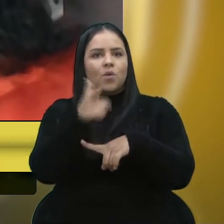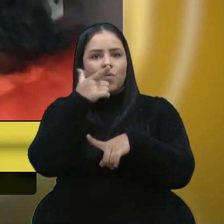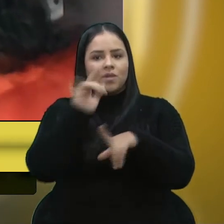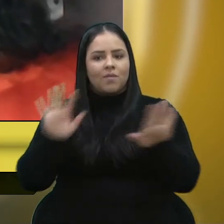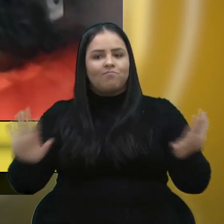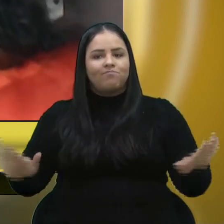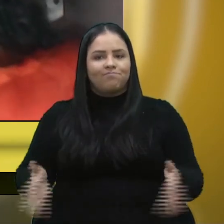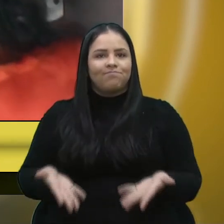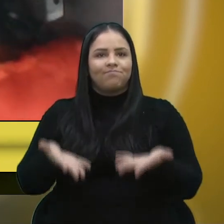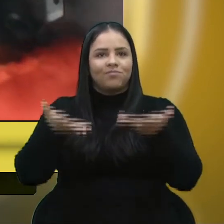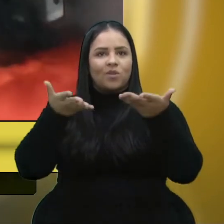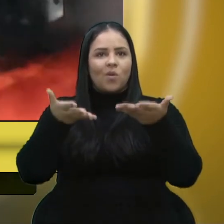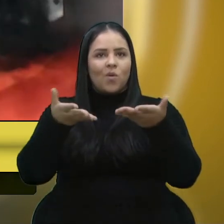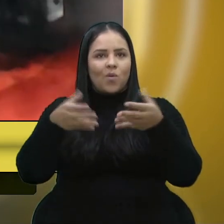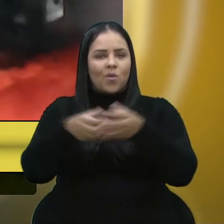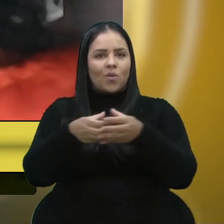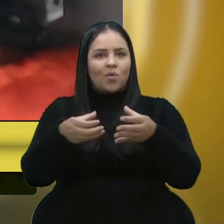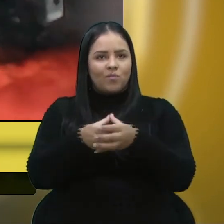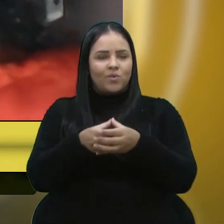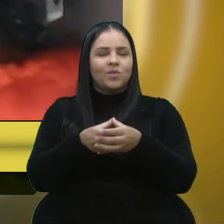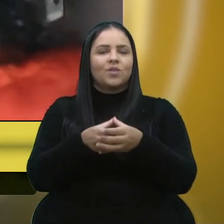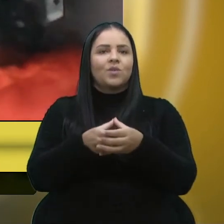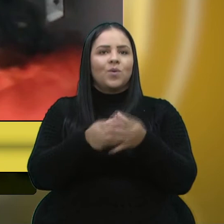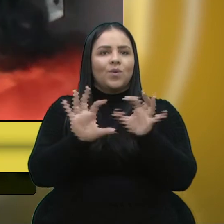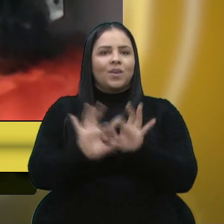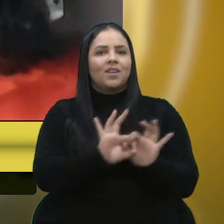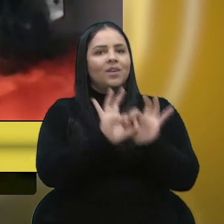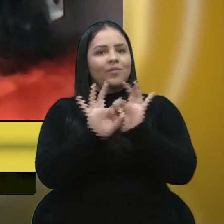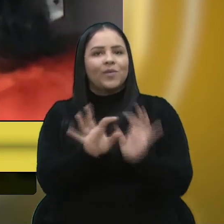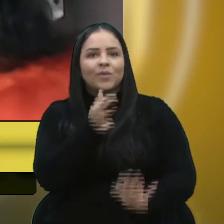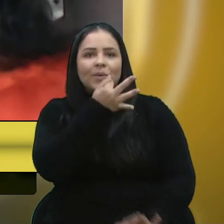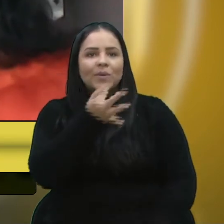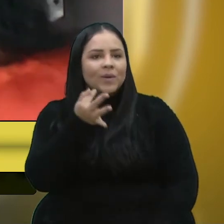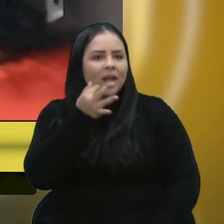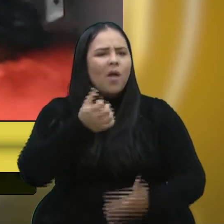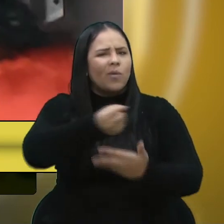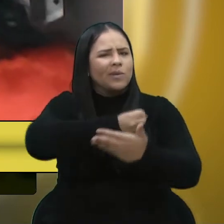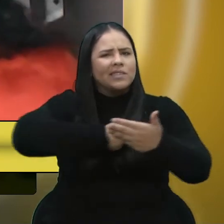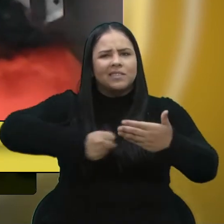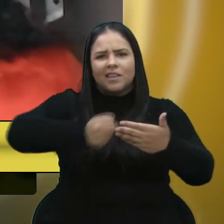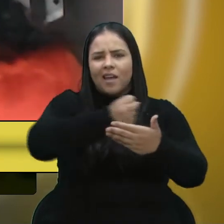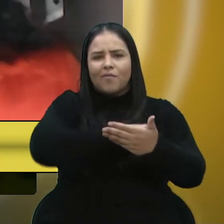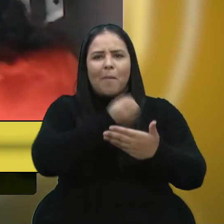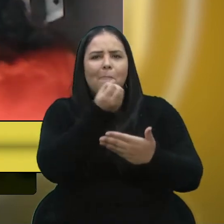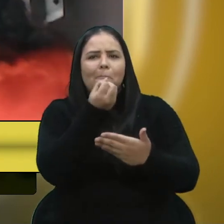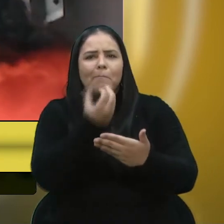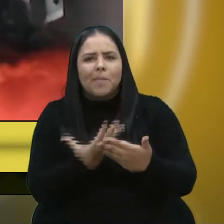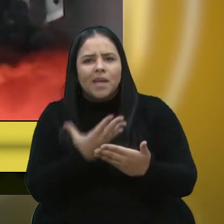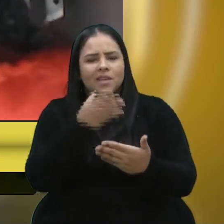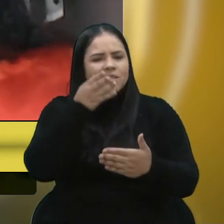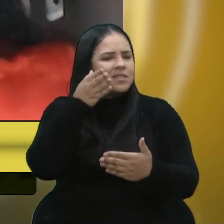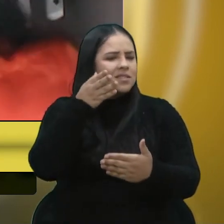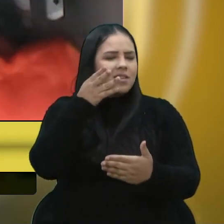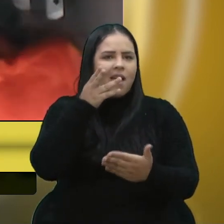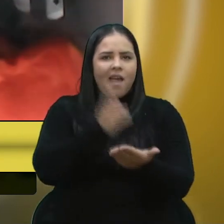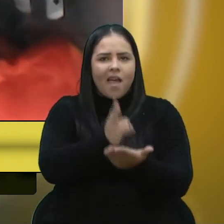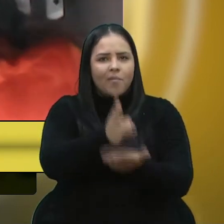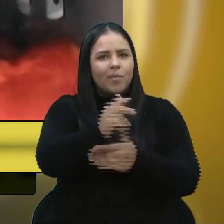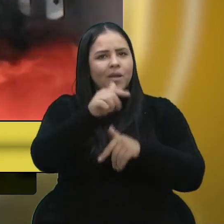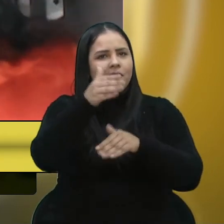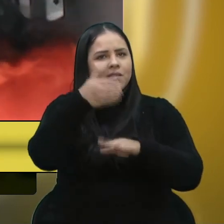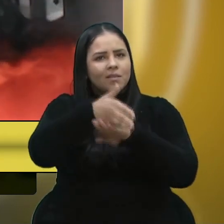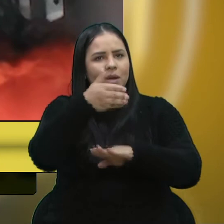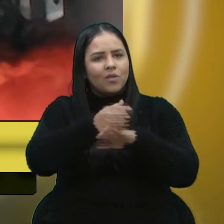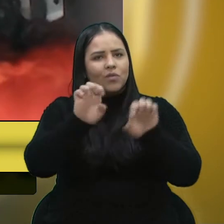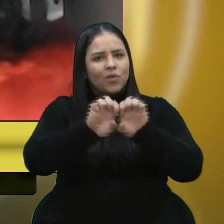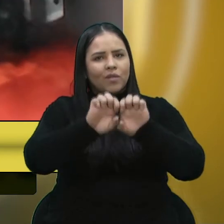Forquetense, uma cozinheira de mão cheia, estava sempre envolvida nos vários eventos que a comunidade promovia em prol da